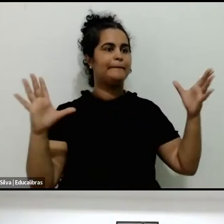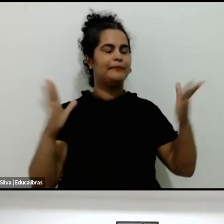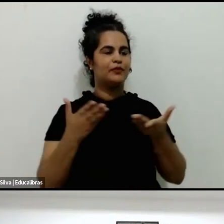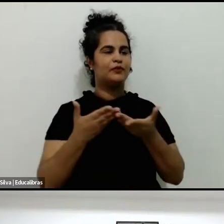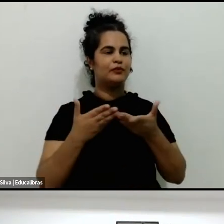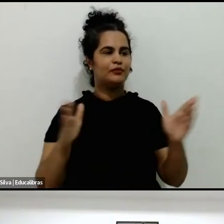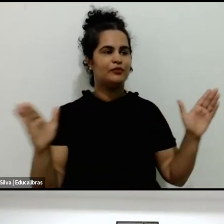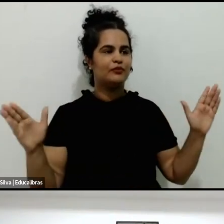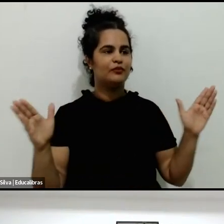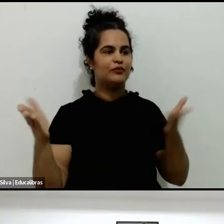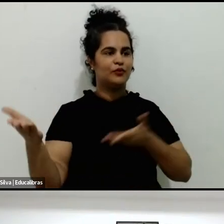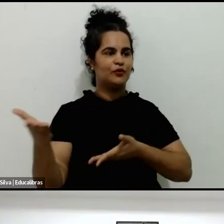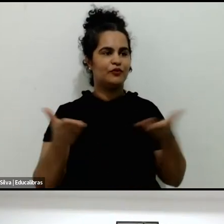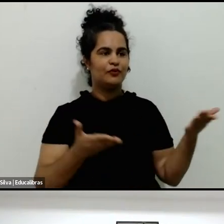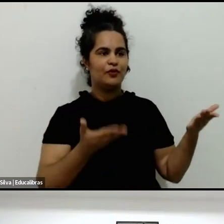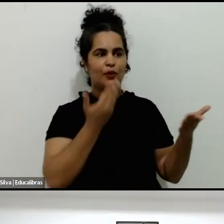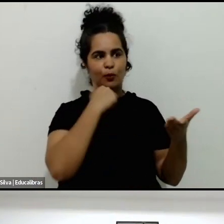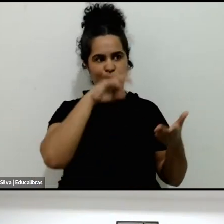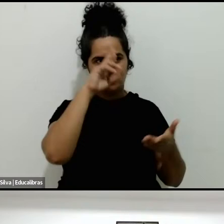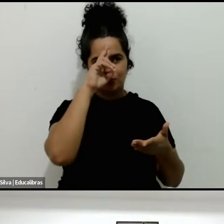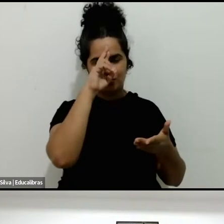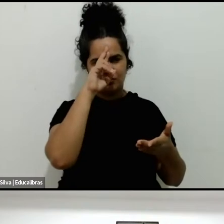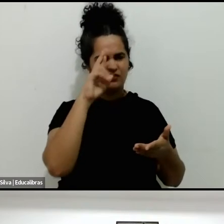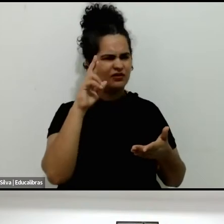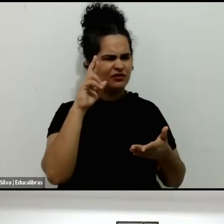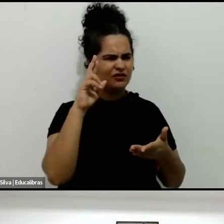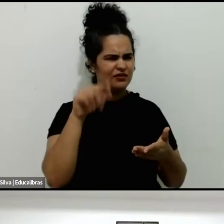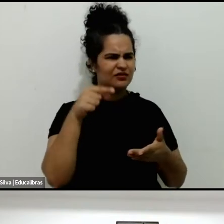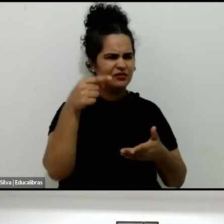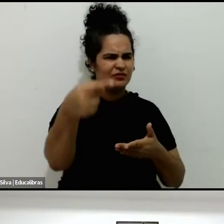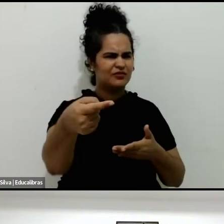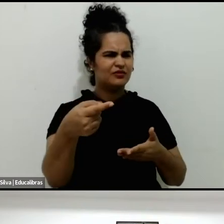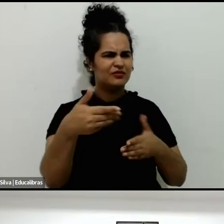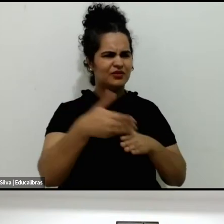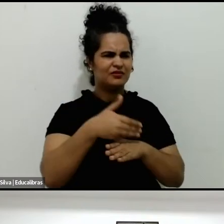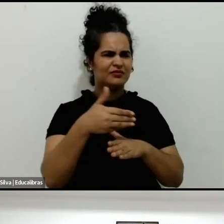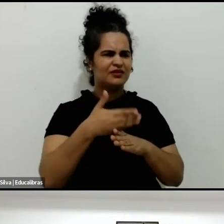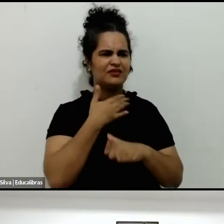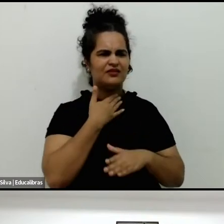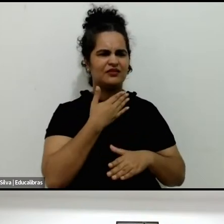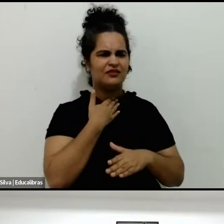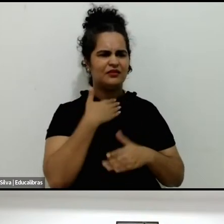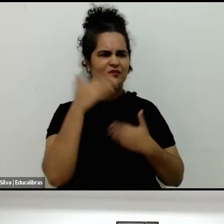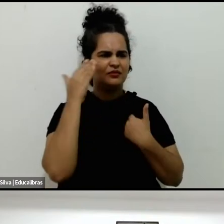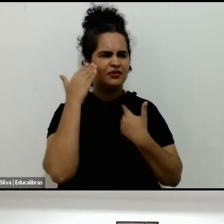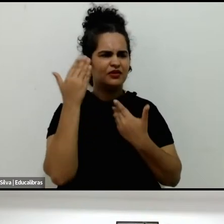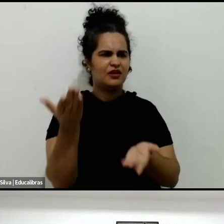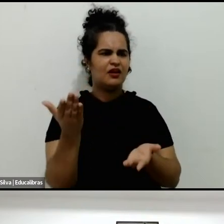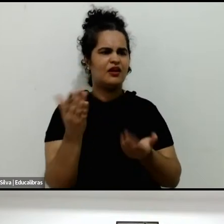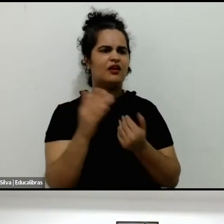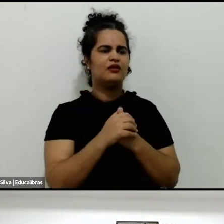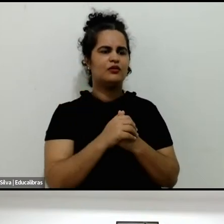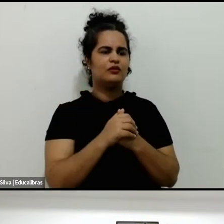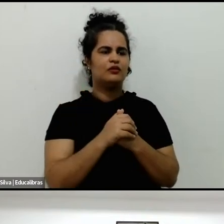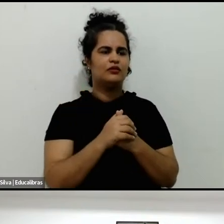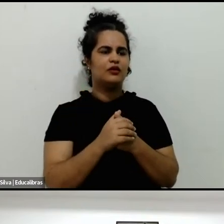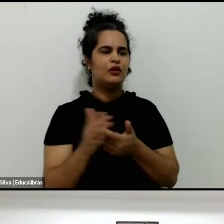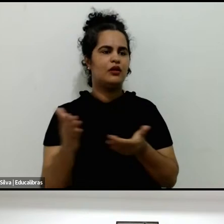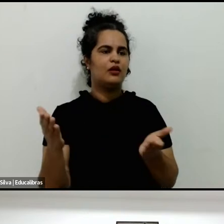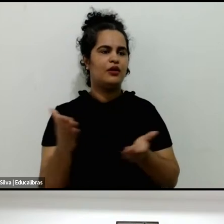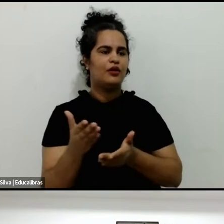e pelo convite, honroso convite que eu recebi para bater esse papo aqui. Então, muito obrigado, e eu passo a palavra agora para Ellen,